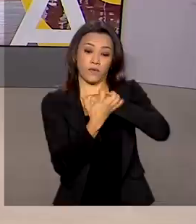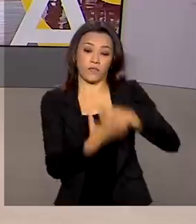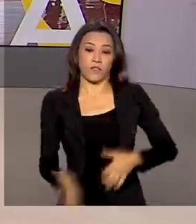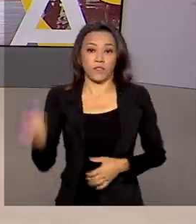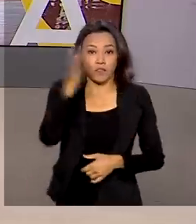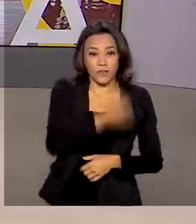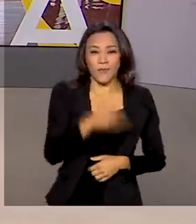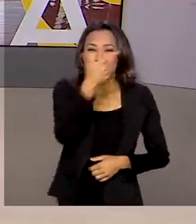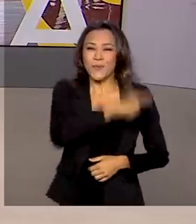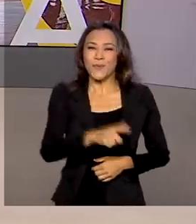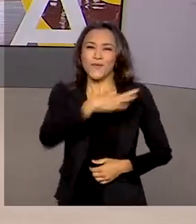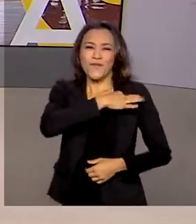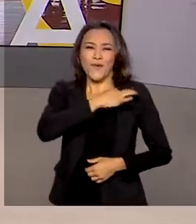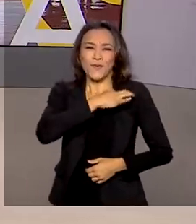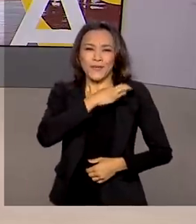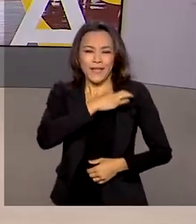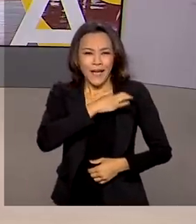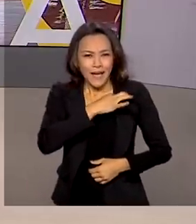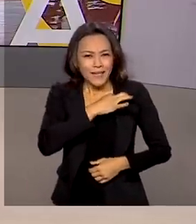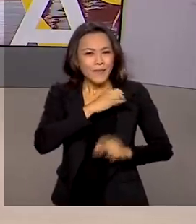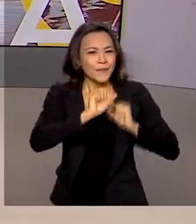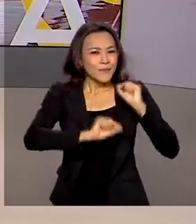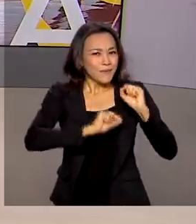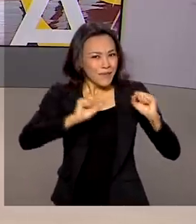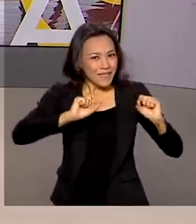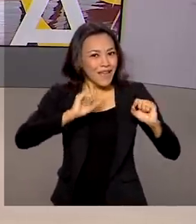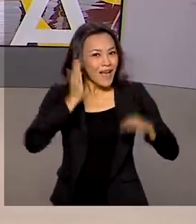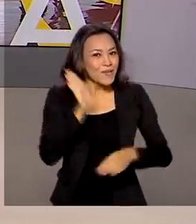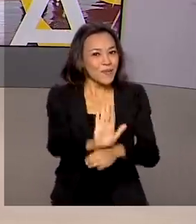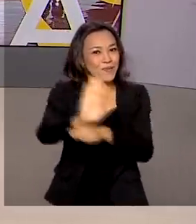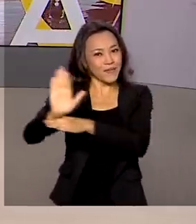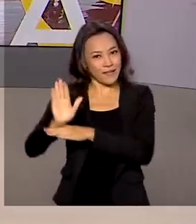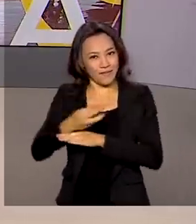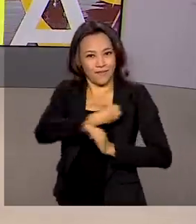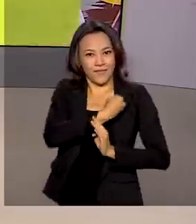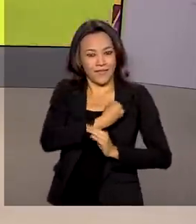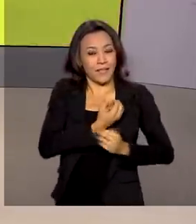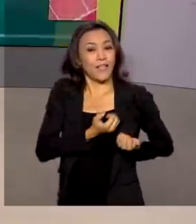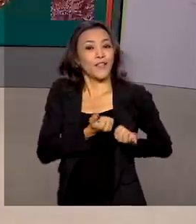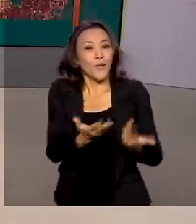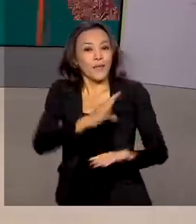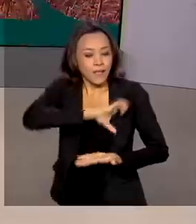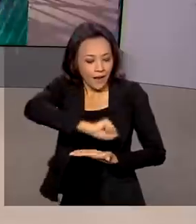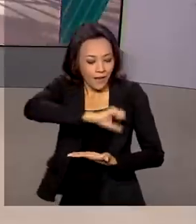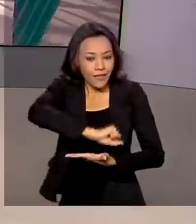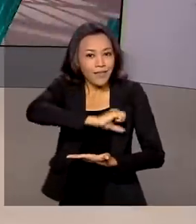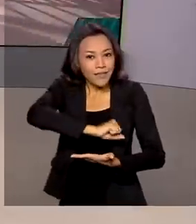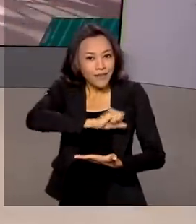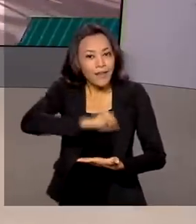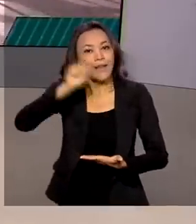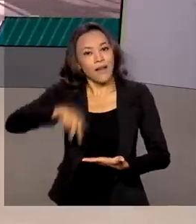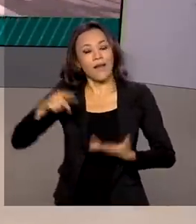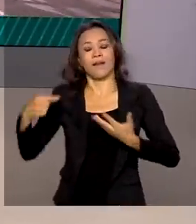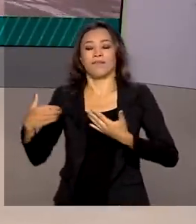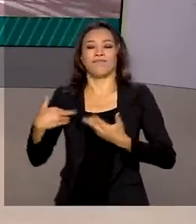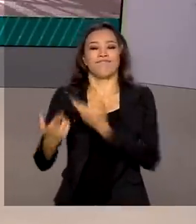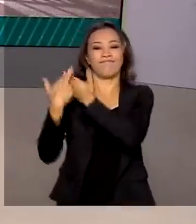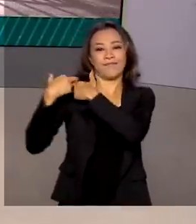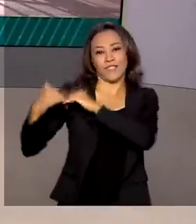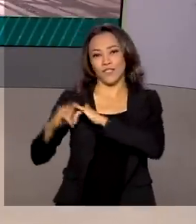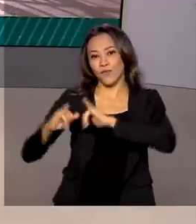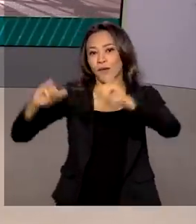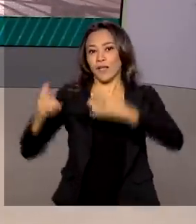salvar vidas. A campanha Doe Leite Materno, Doe Esperança, lançada pelo Ministério da Saúde,